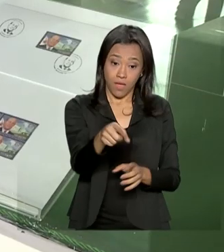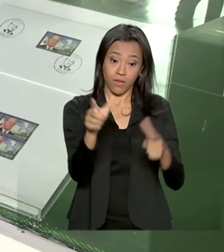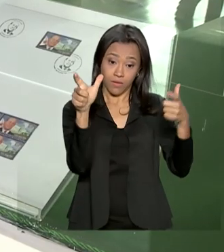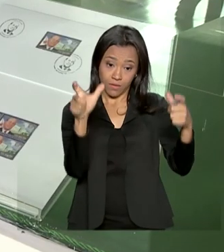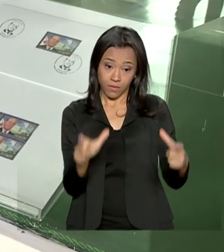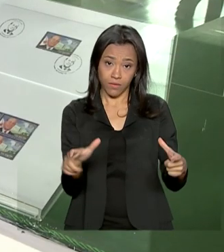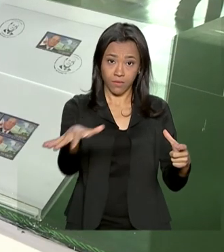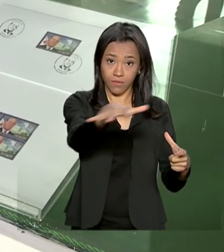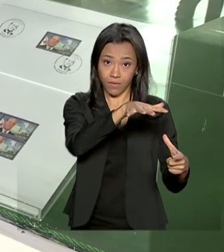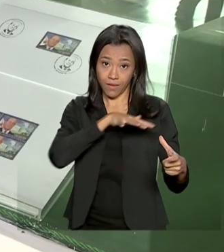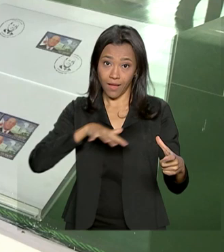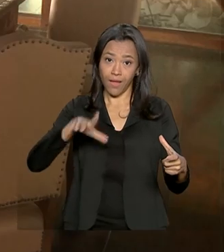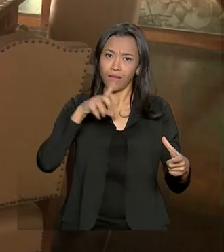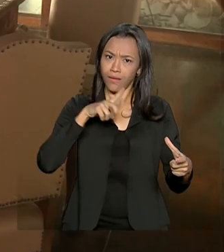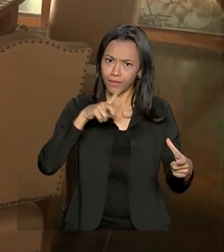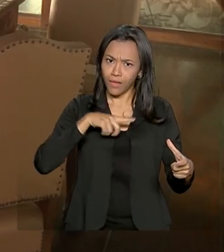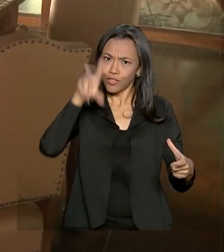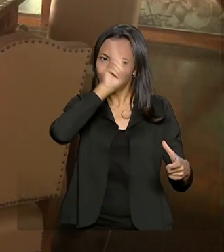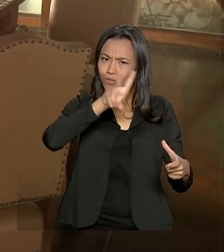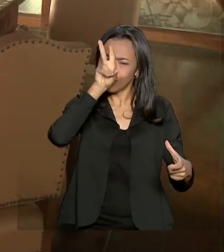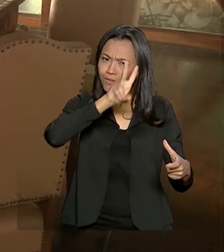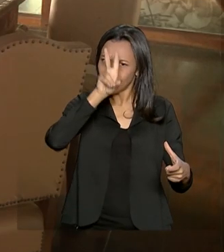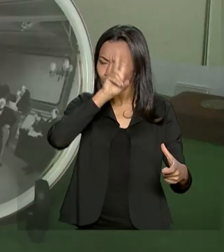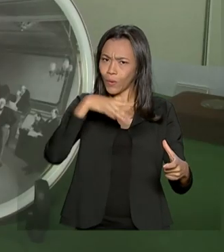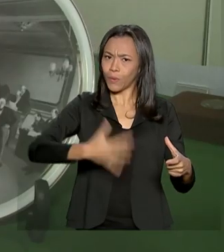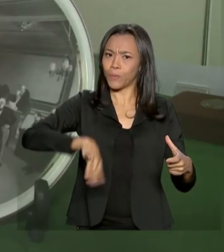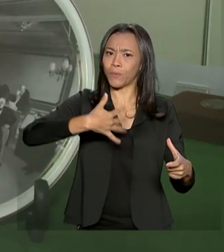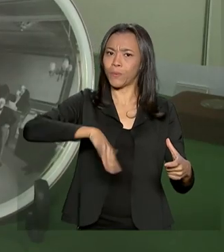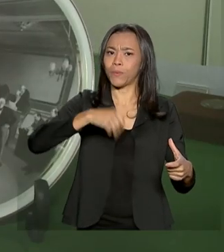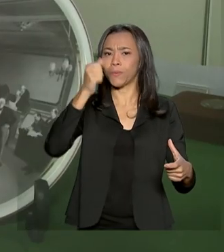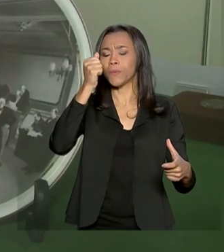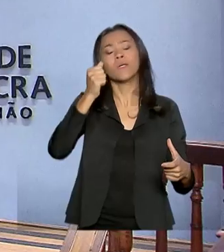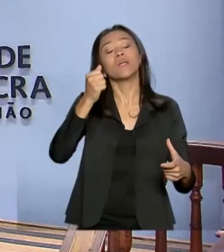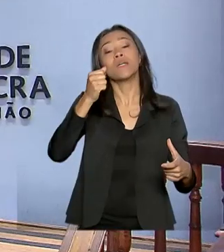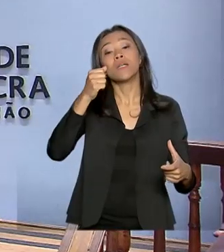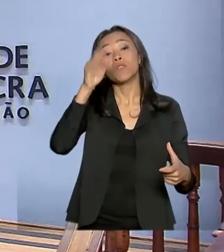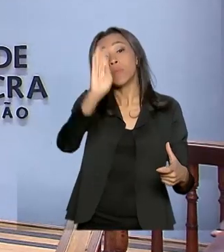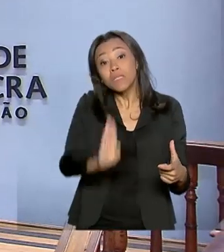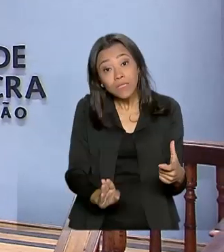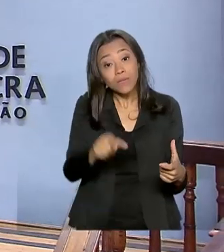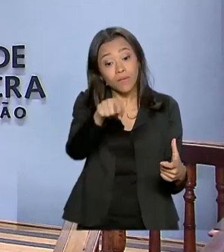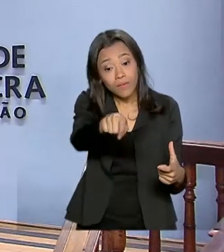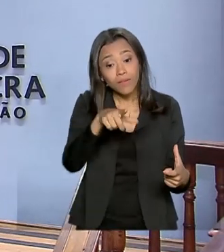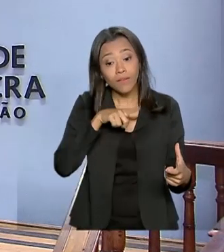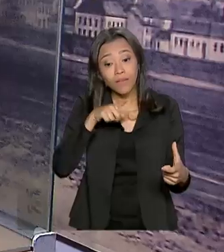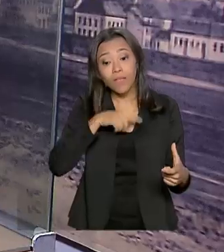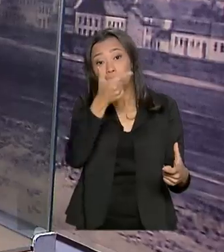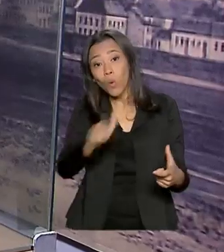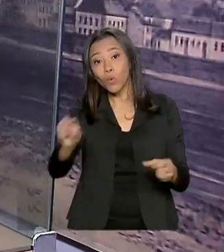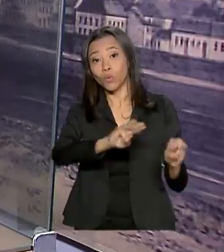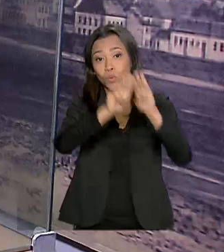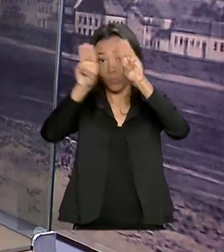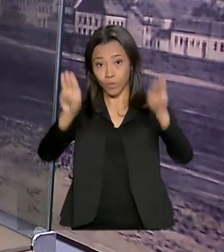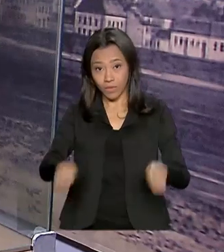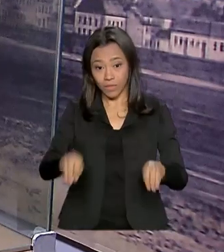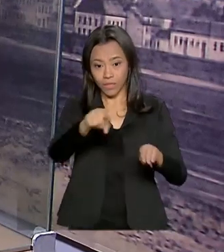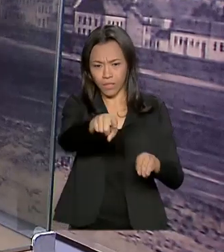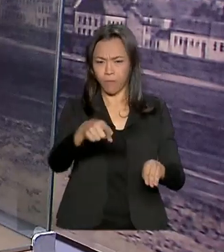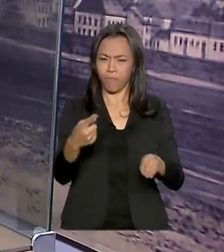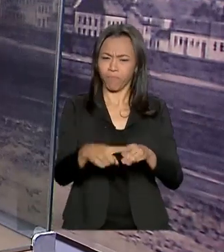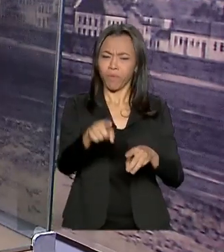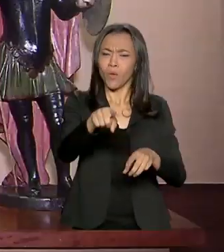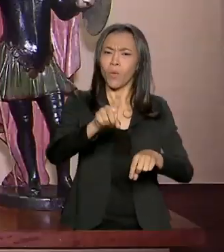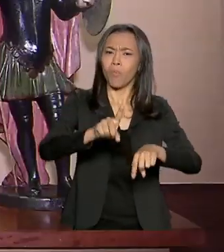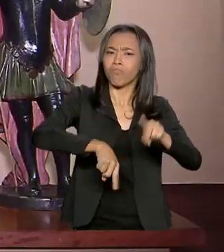Republicana, que abriga uma parte significativa da nossa história, o Museu de Artes Sacras, com peças do século